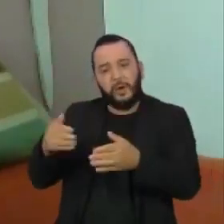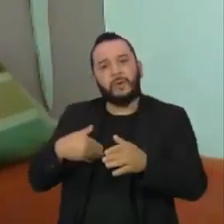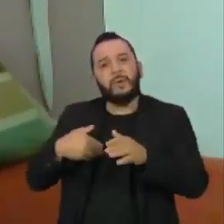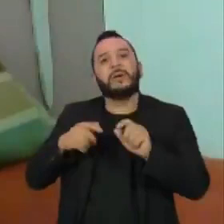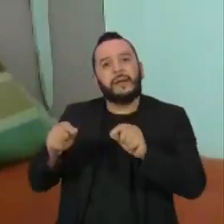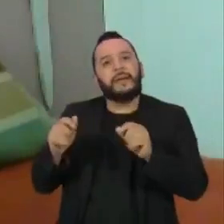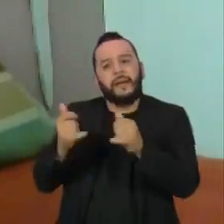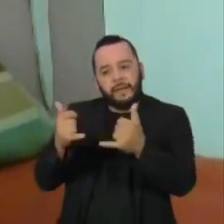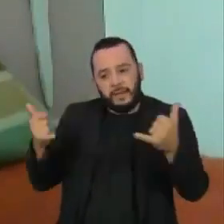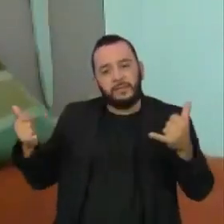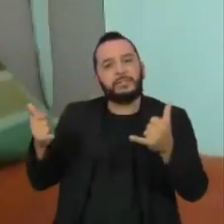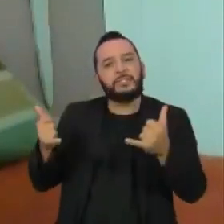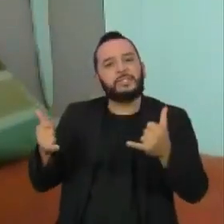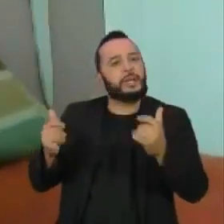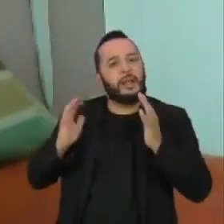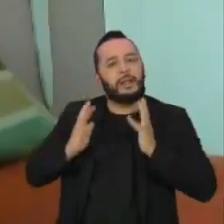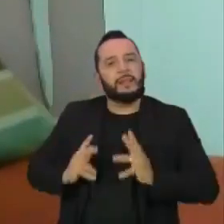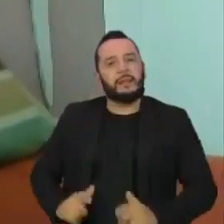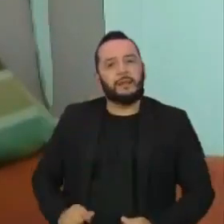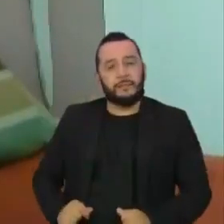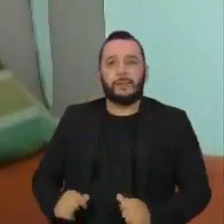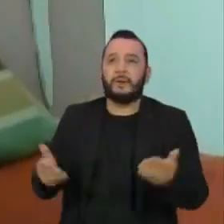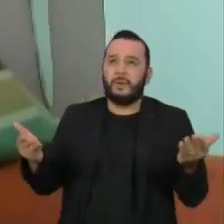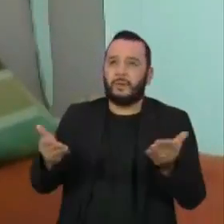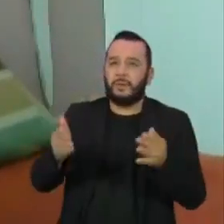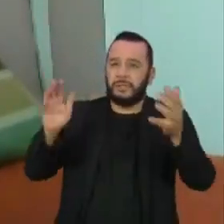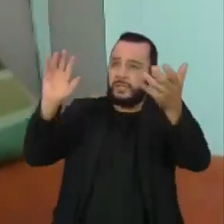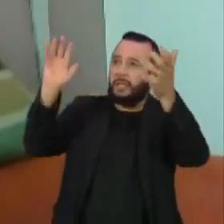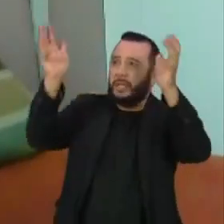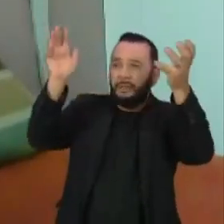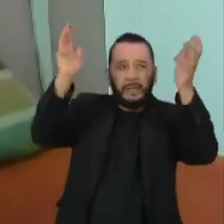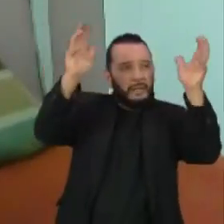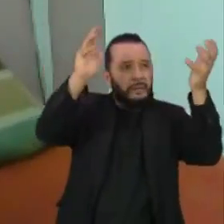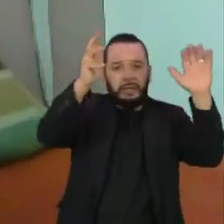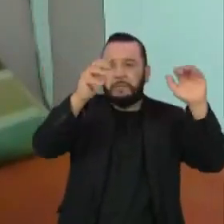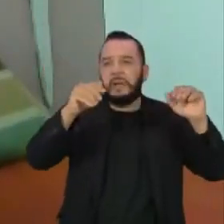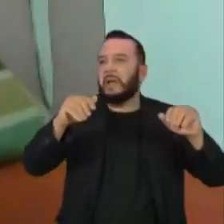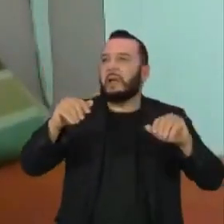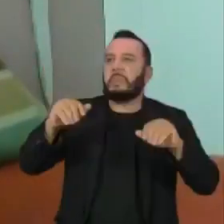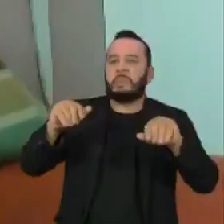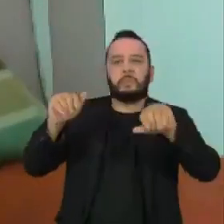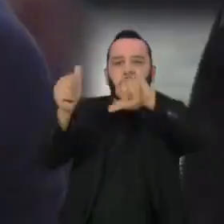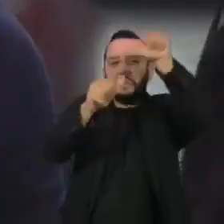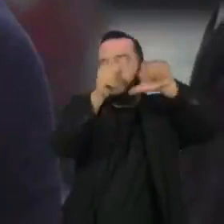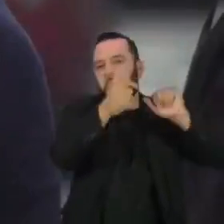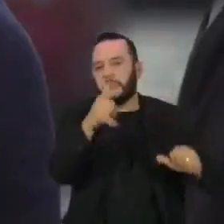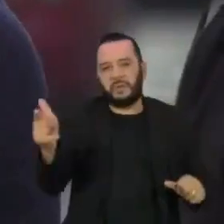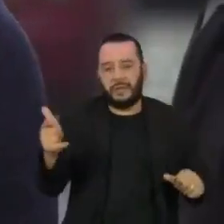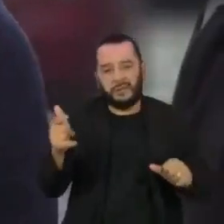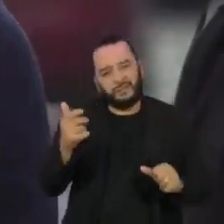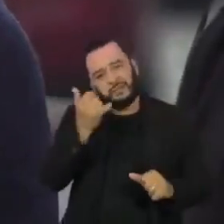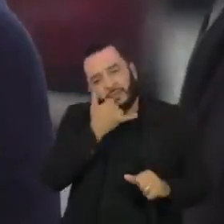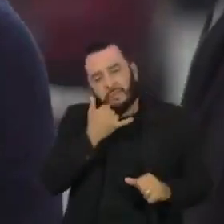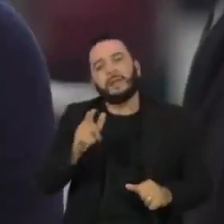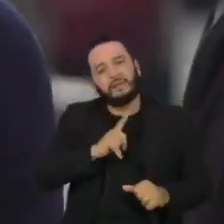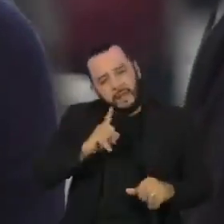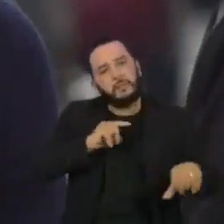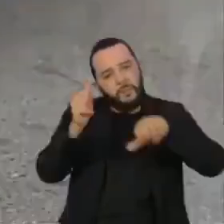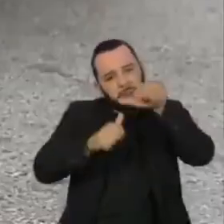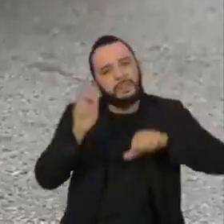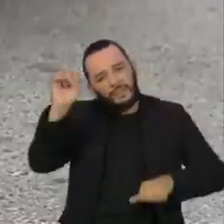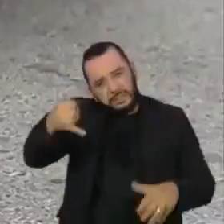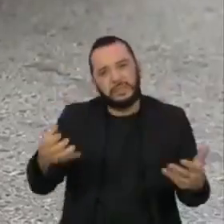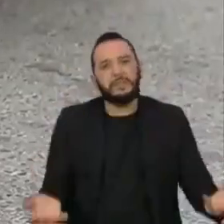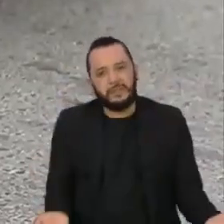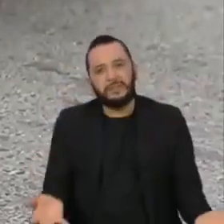renováveis. Negar as mudanças climáticas hoje é uma fake news, não é questão do clima. O estudo também indica que